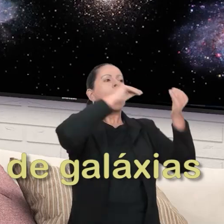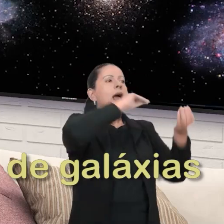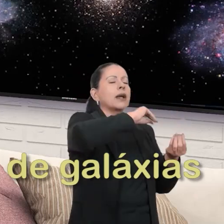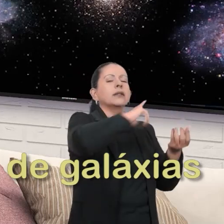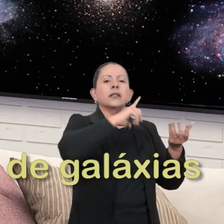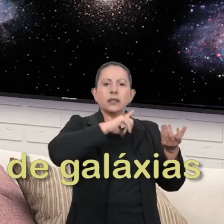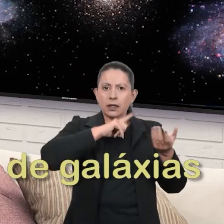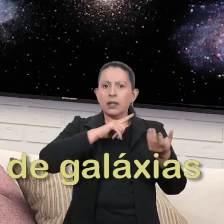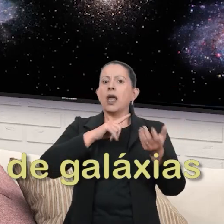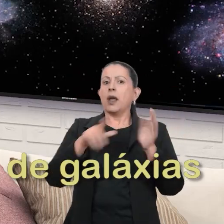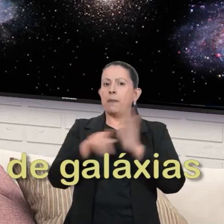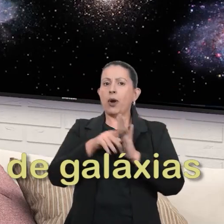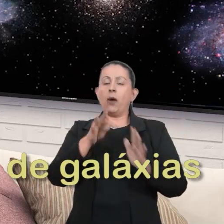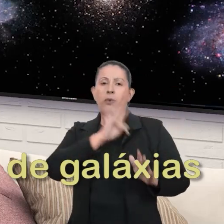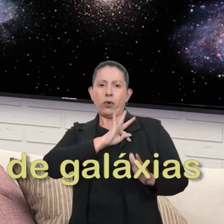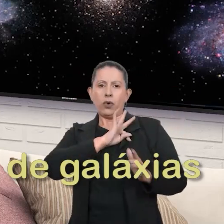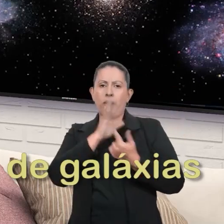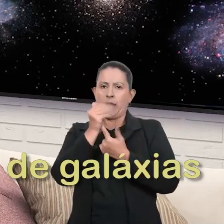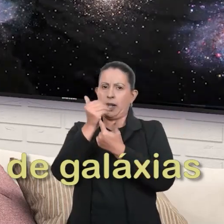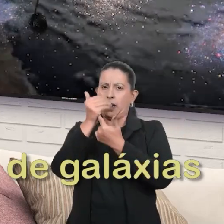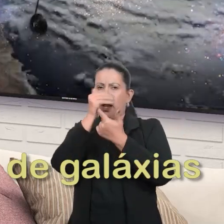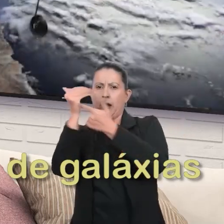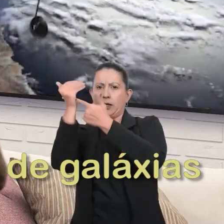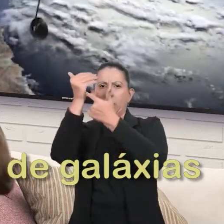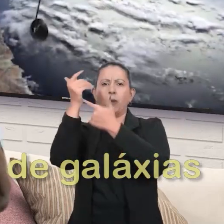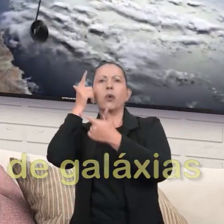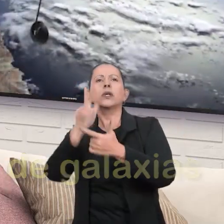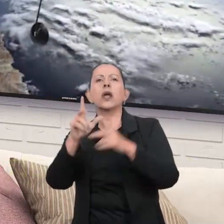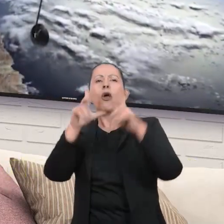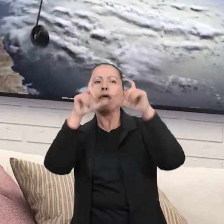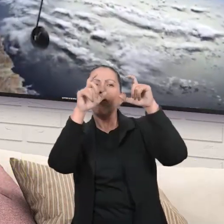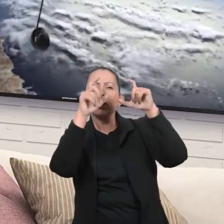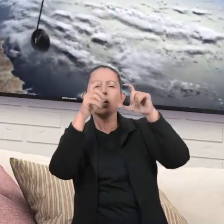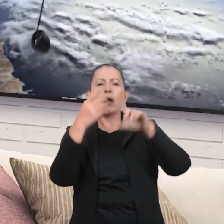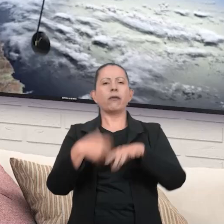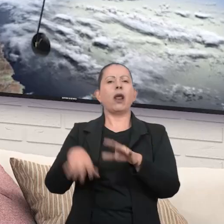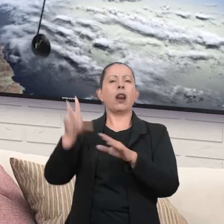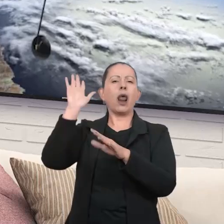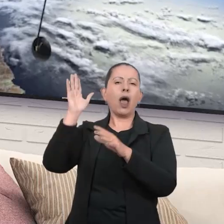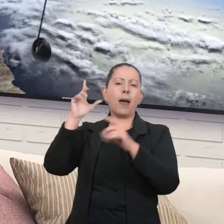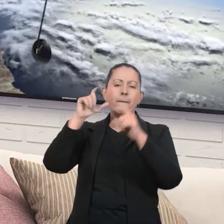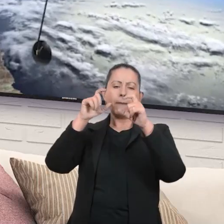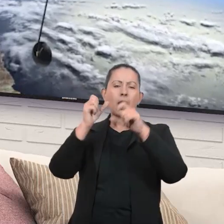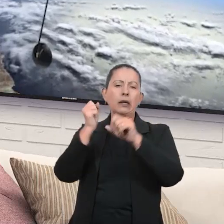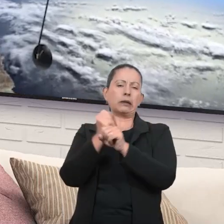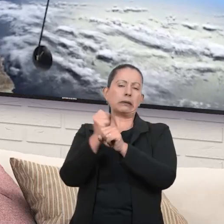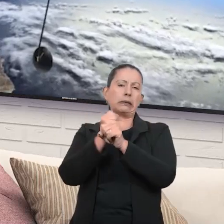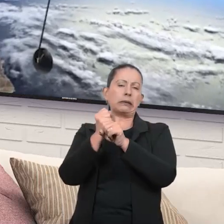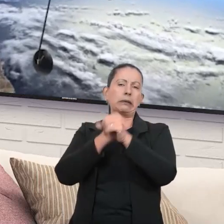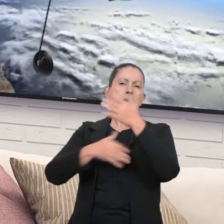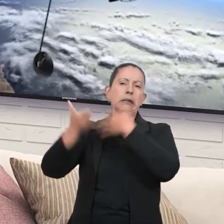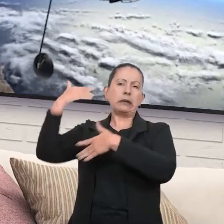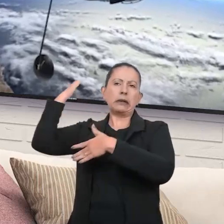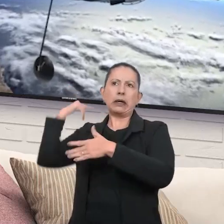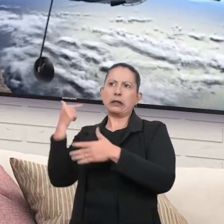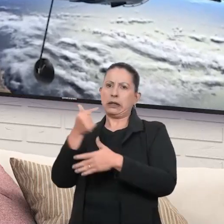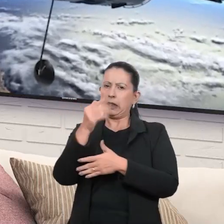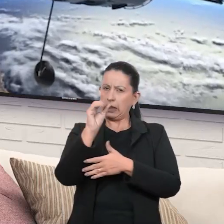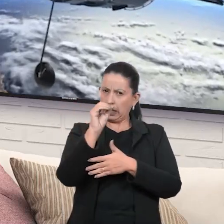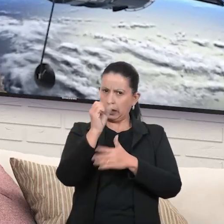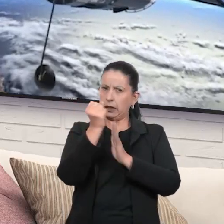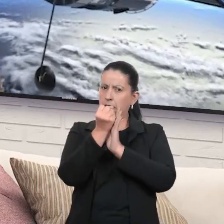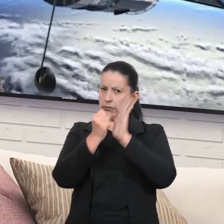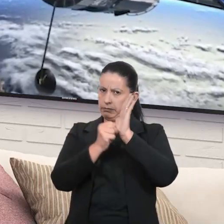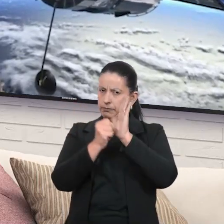que o nosso telescópio Hubble conseguiu fotografar com uma máquina dos anos 70? Não, não.